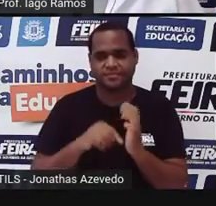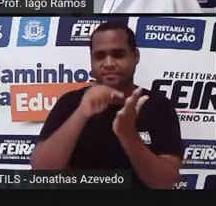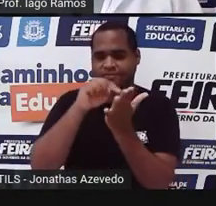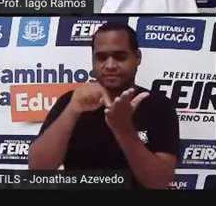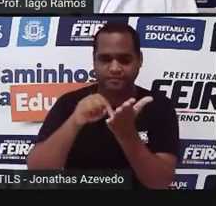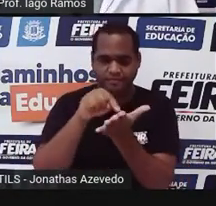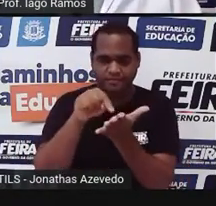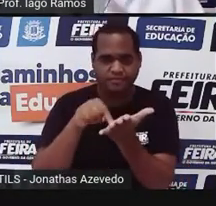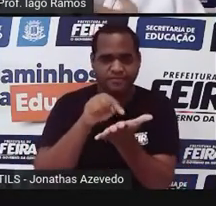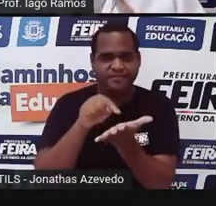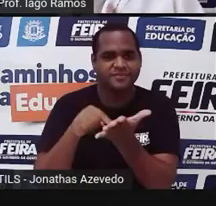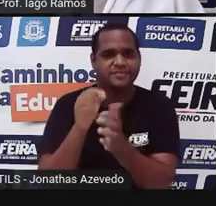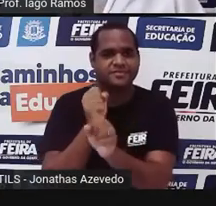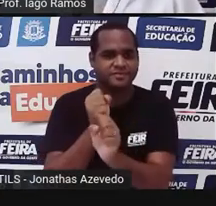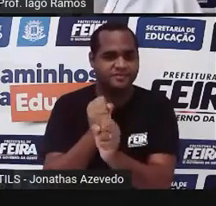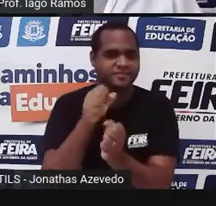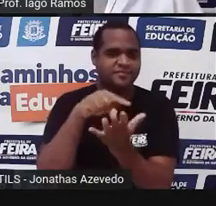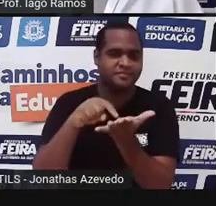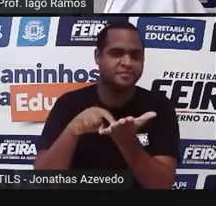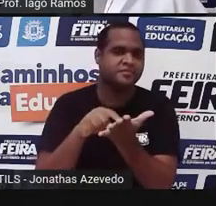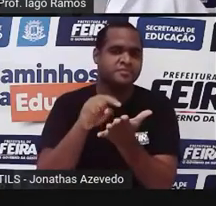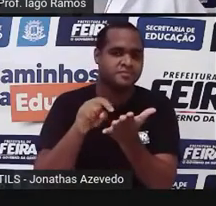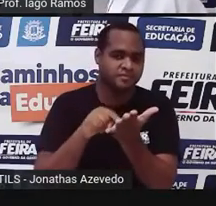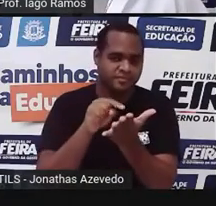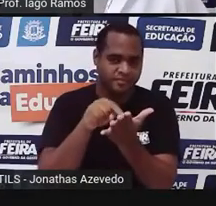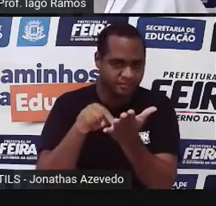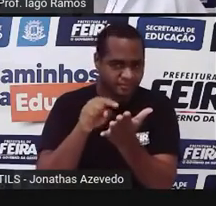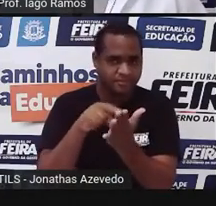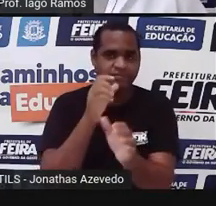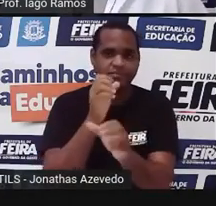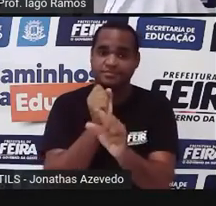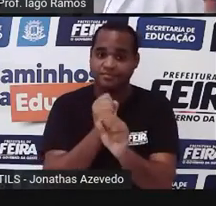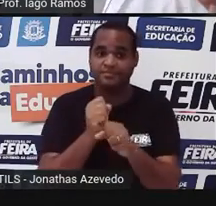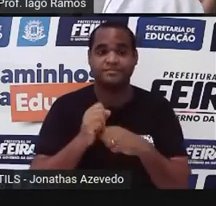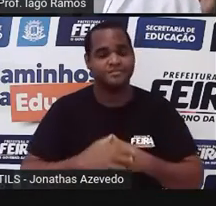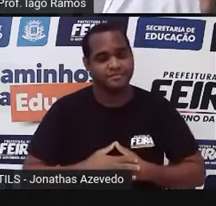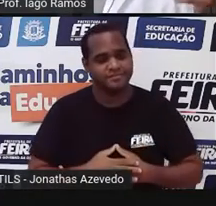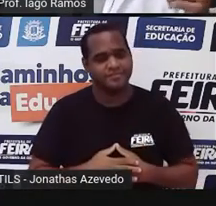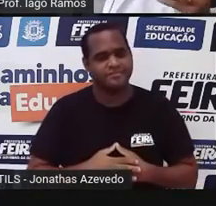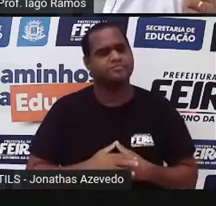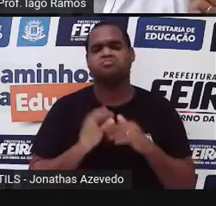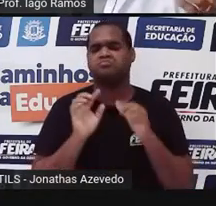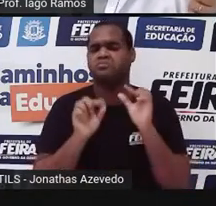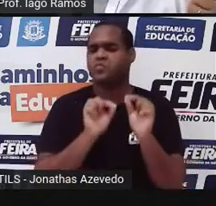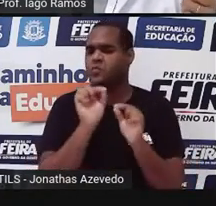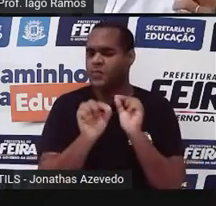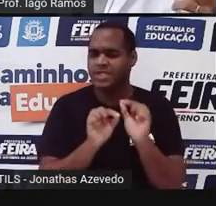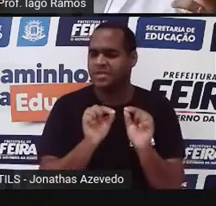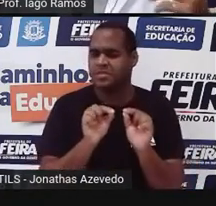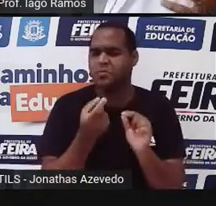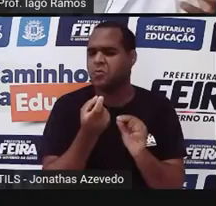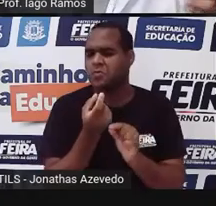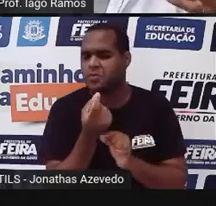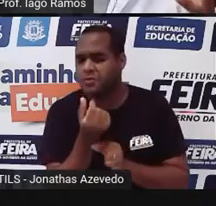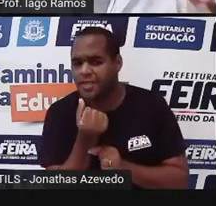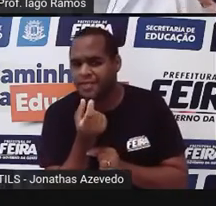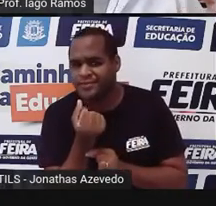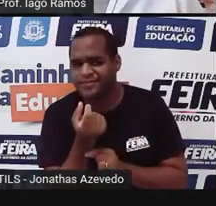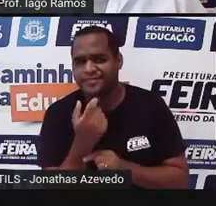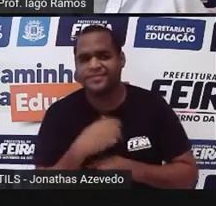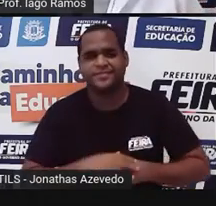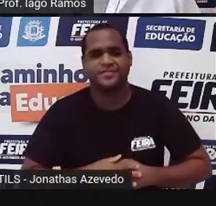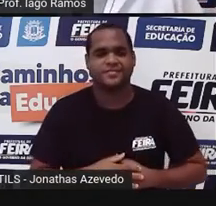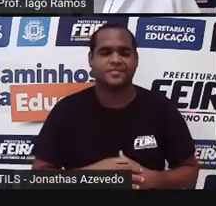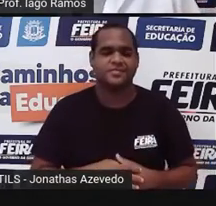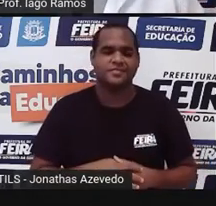Finanças. Professor, o que é isso de finanças, né? Finanças é o que envolve o nosso dinheiro,